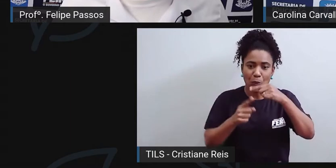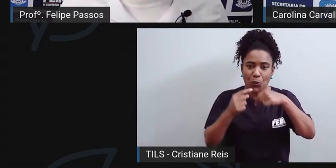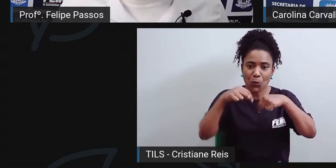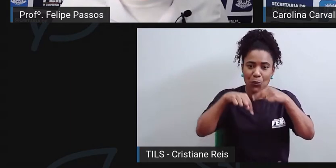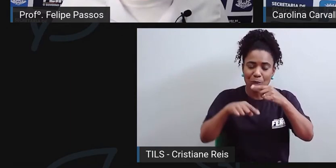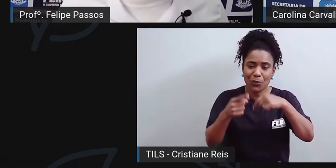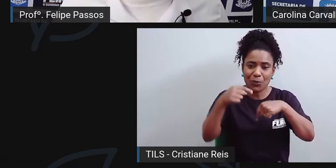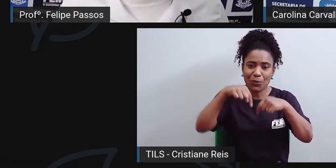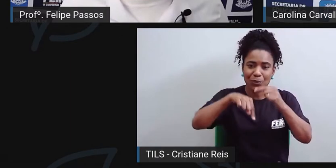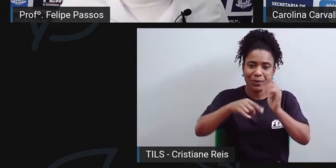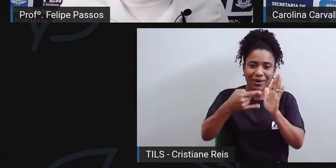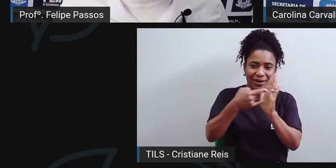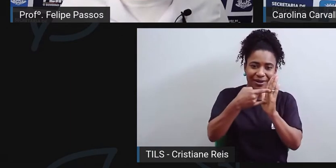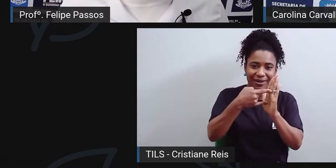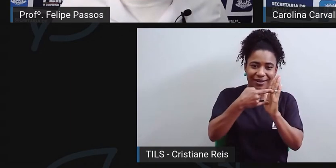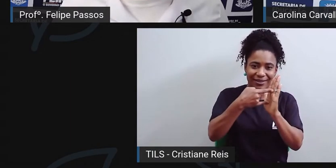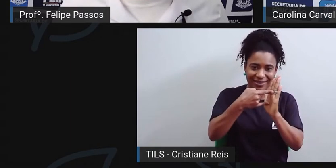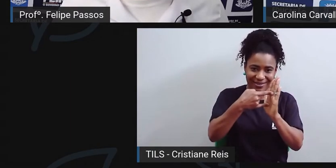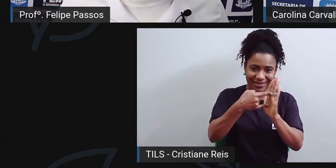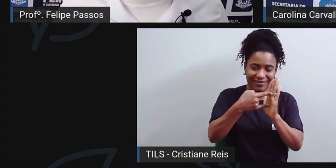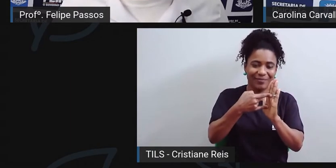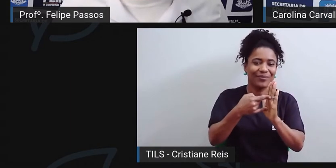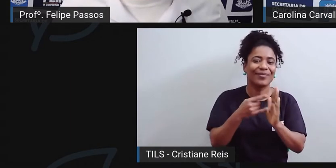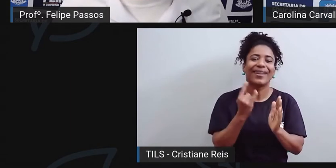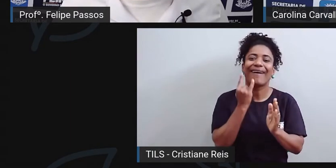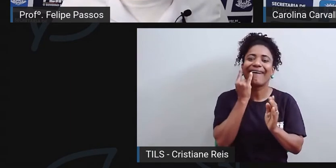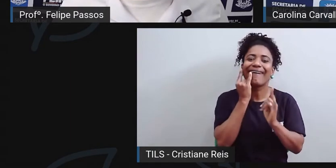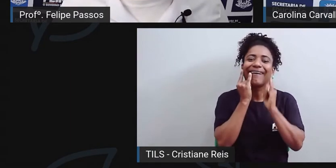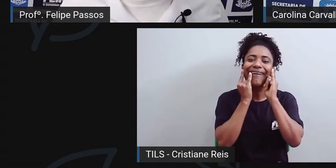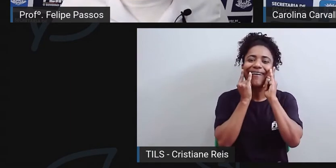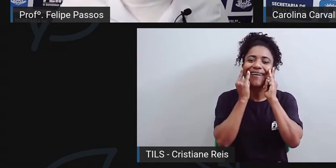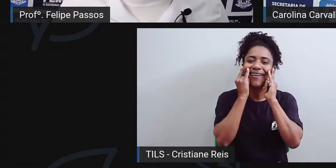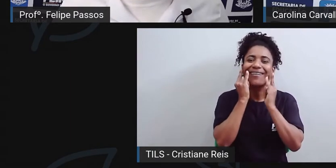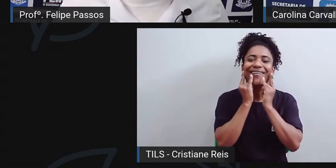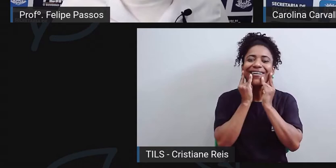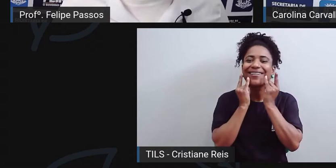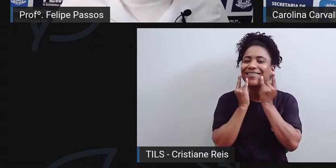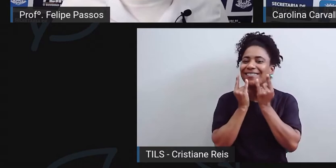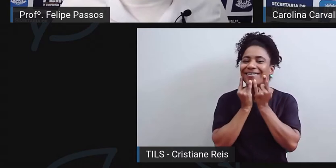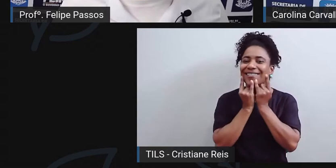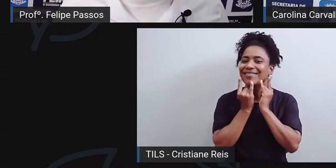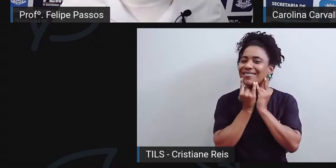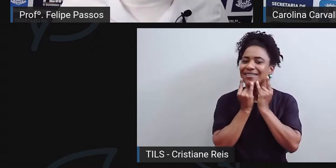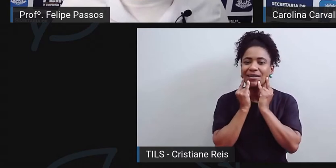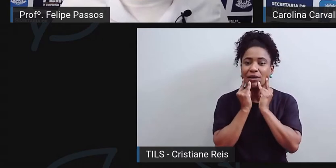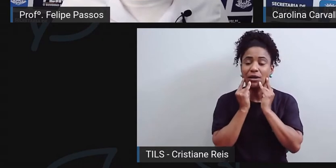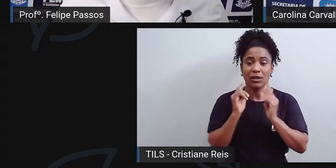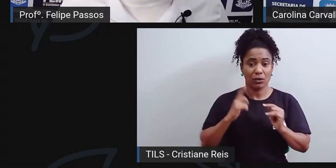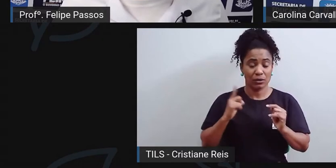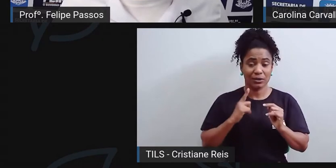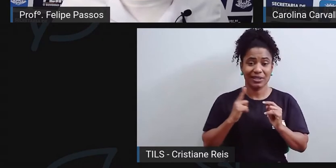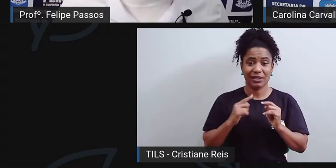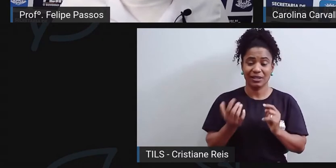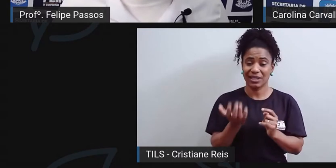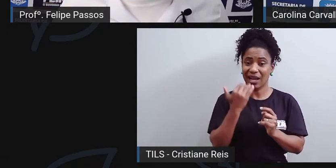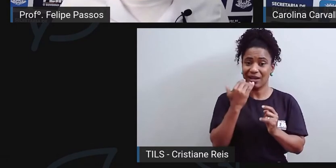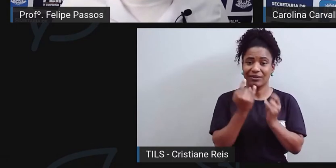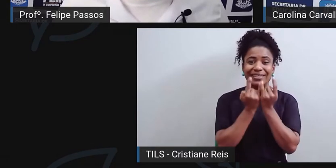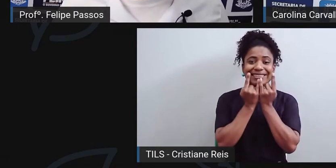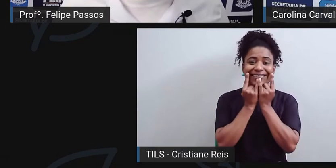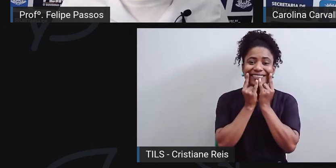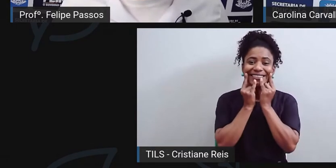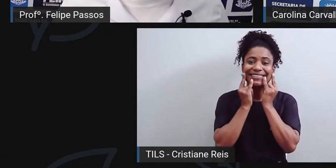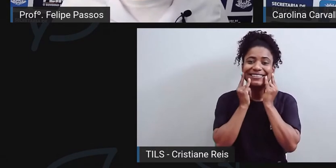né, que vão dar vida a esse dente. Além disso, toda essa estrutura que envolta do dente por dentro do osso